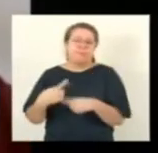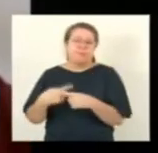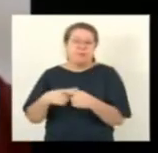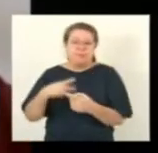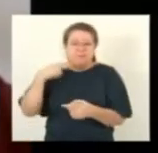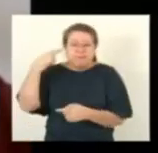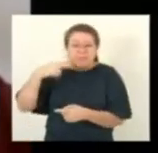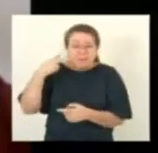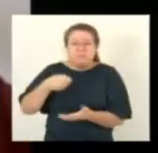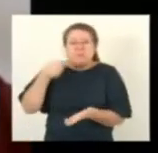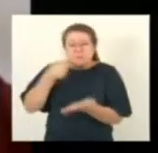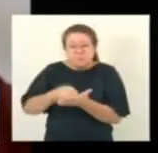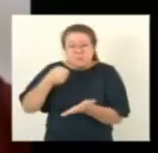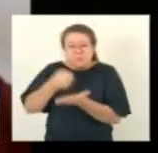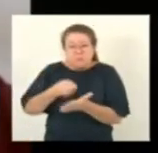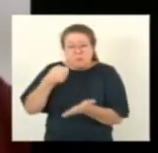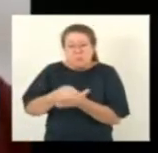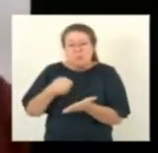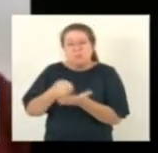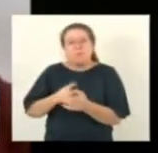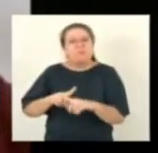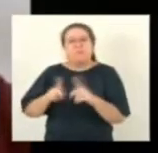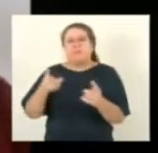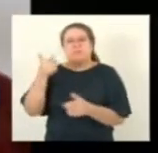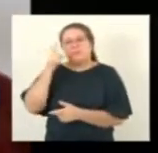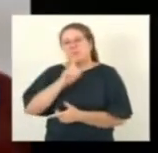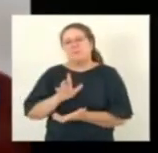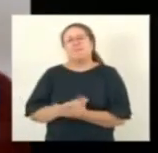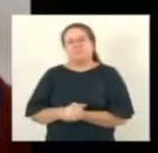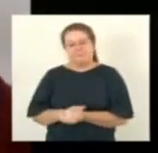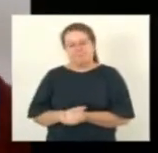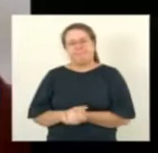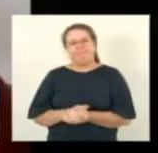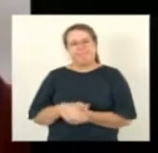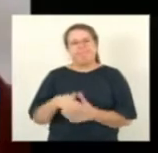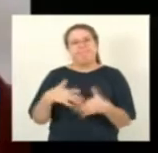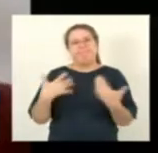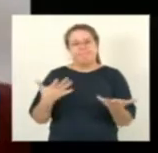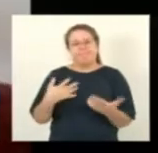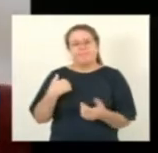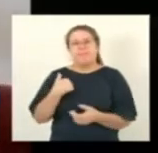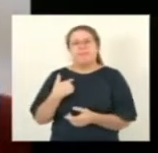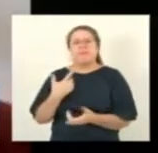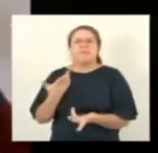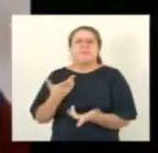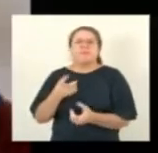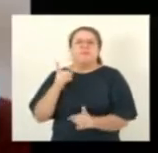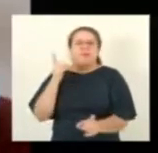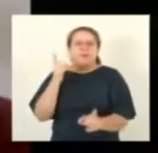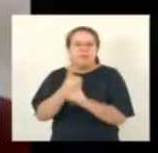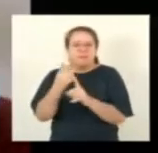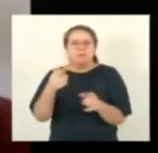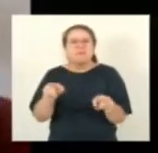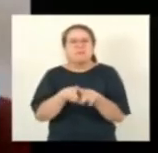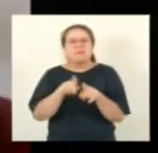e daquela população que ali vive. Na realidade, eu só encontrei coisa igual na Nigéria.